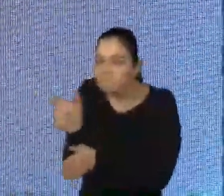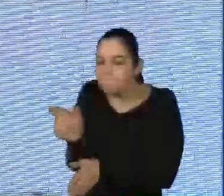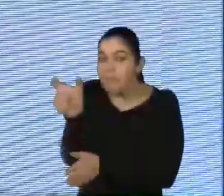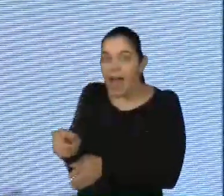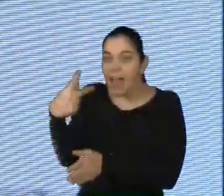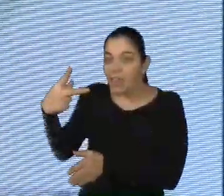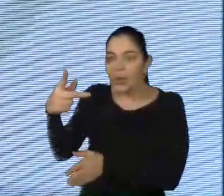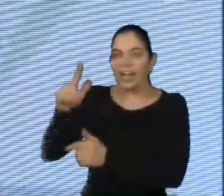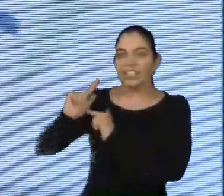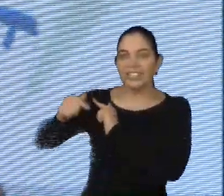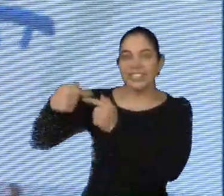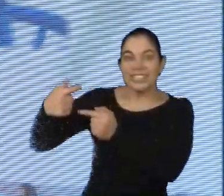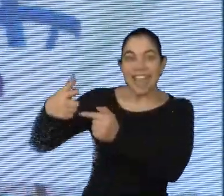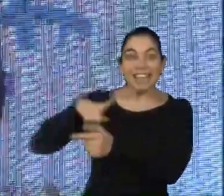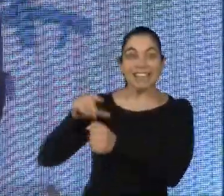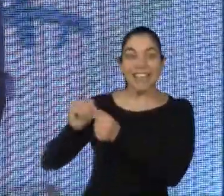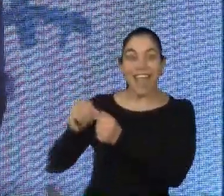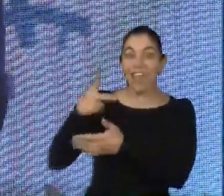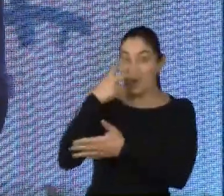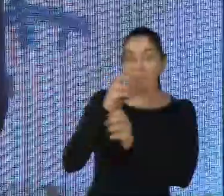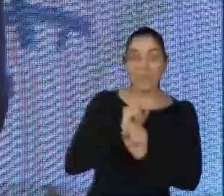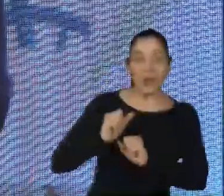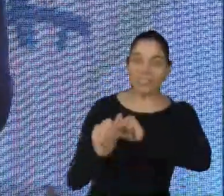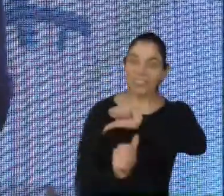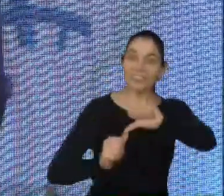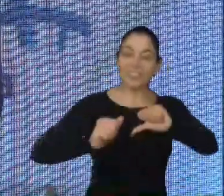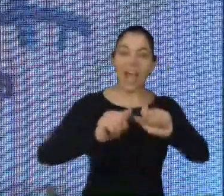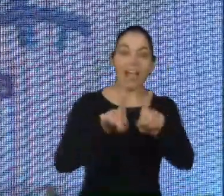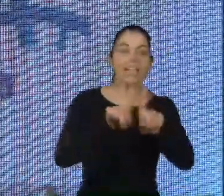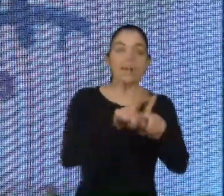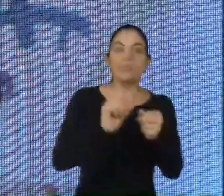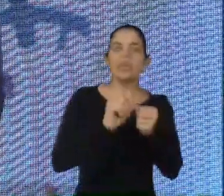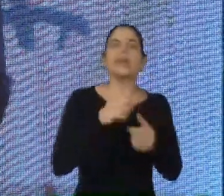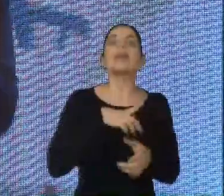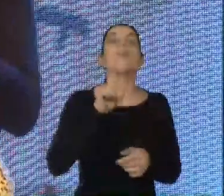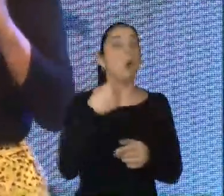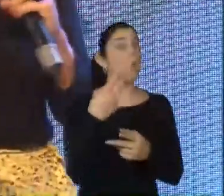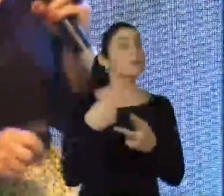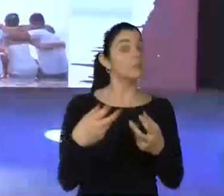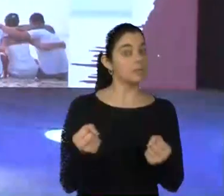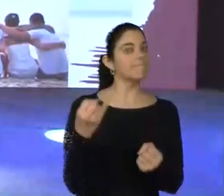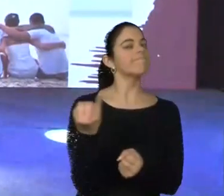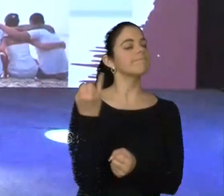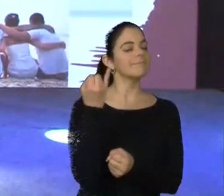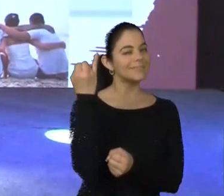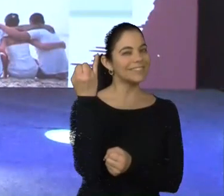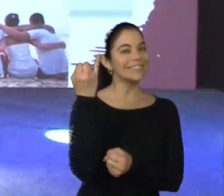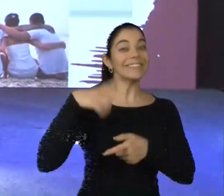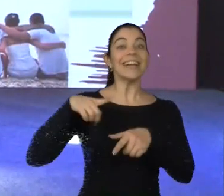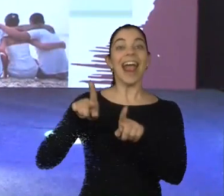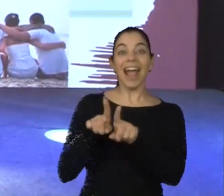que veio no pacote pode ser modificada para você, né? E tem outras duas coisas muito importantes dentro da